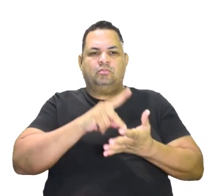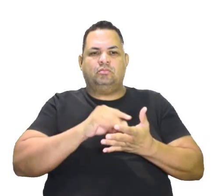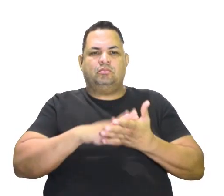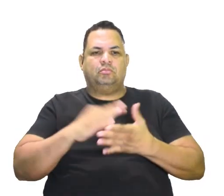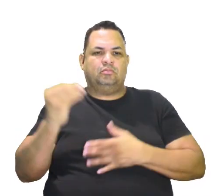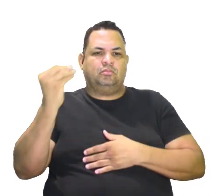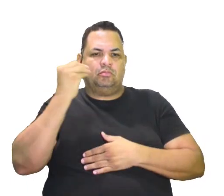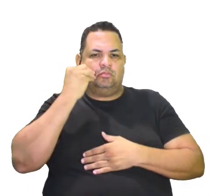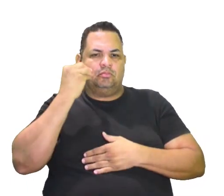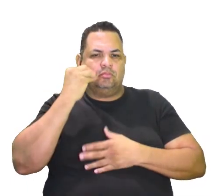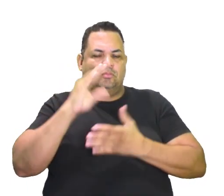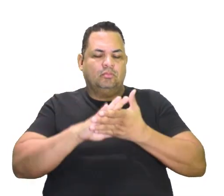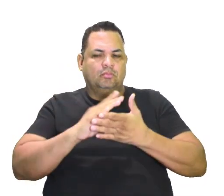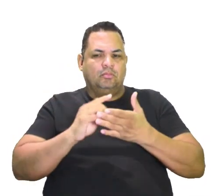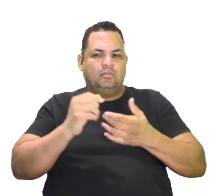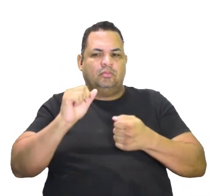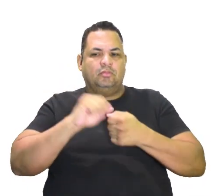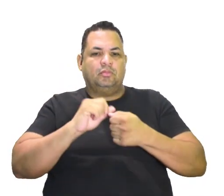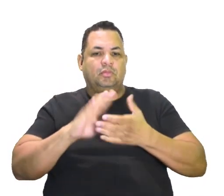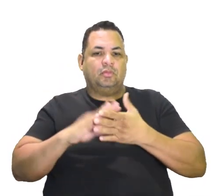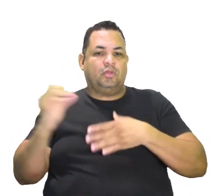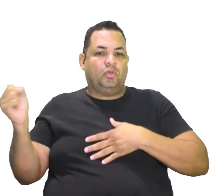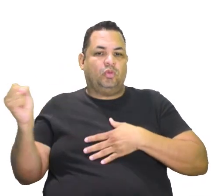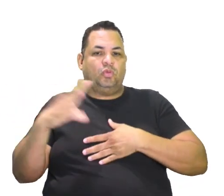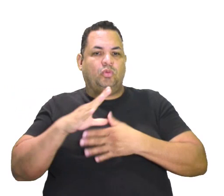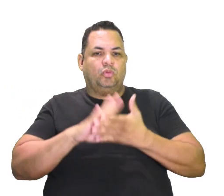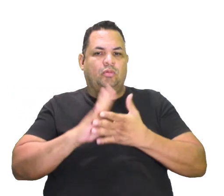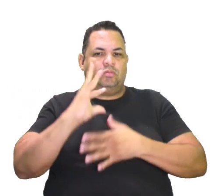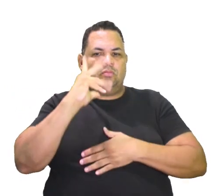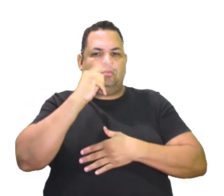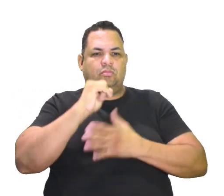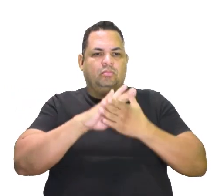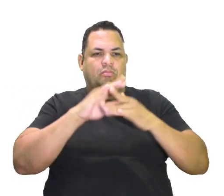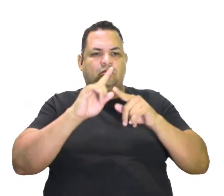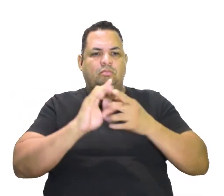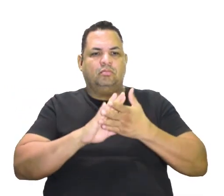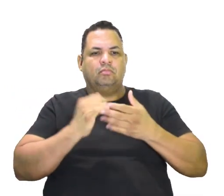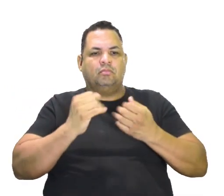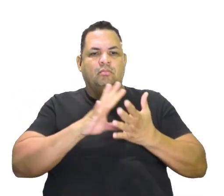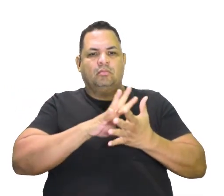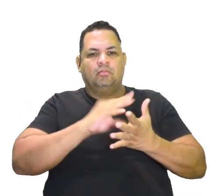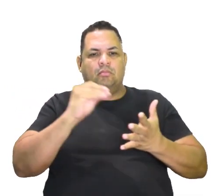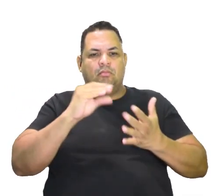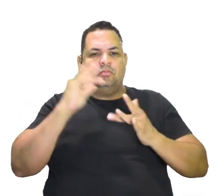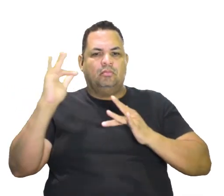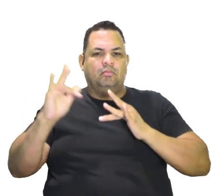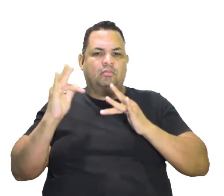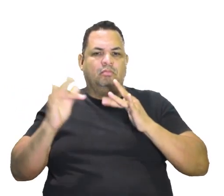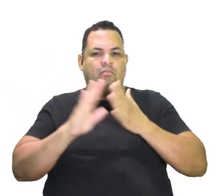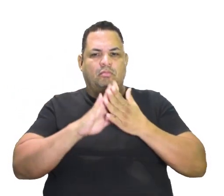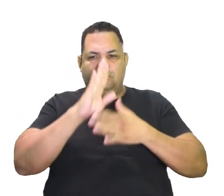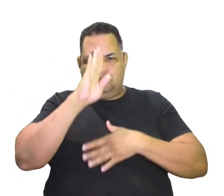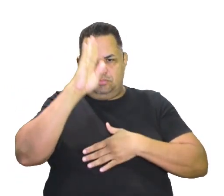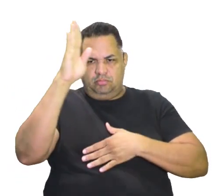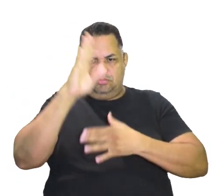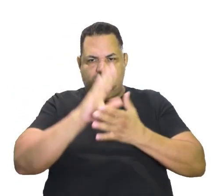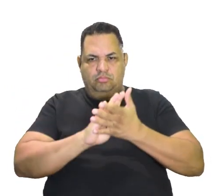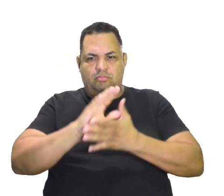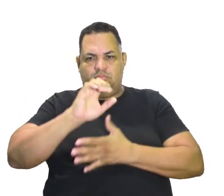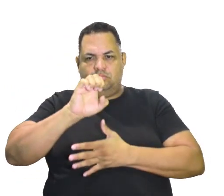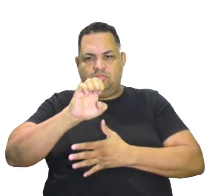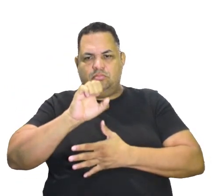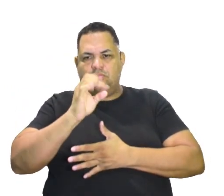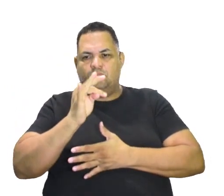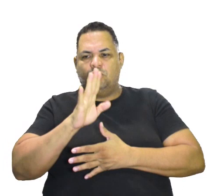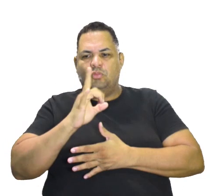deve tentar recriar a beleza ideal em suas obras. Deve imitar os clássicos, principalmente